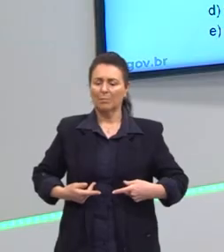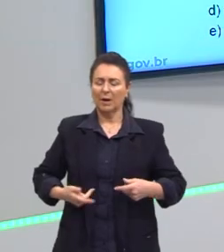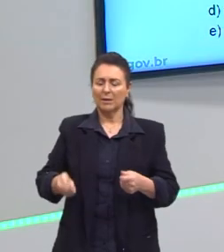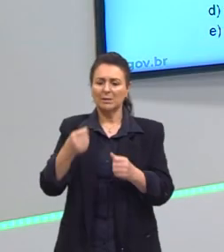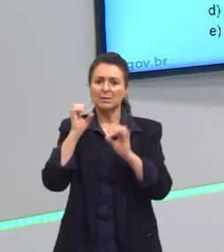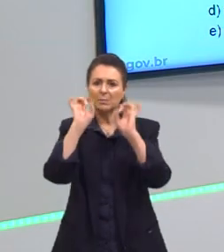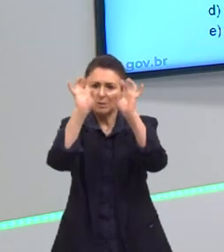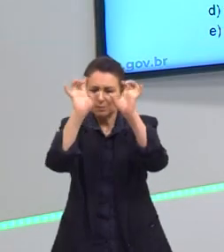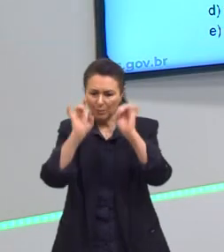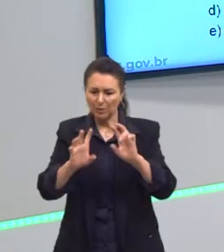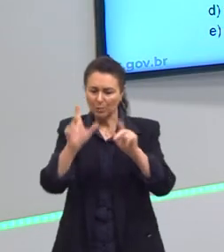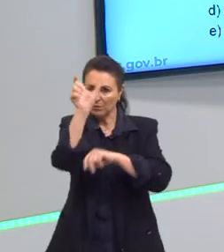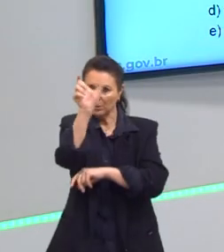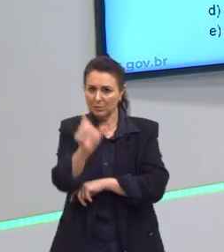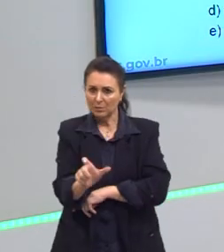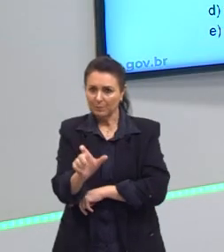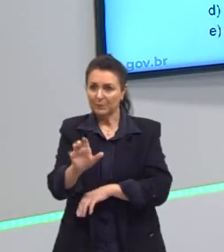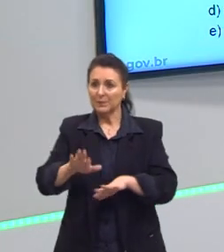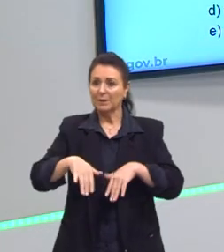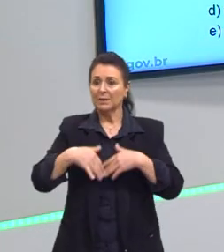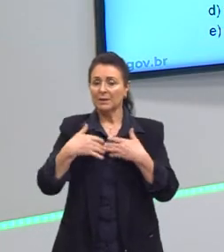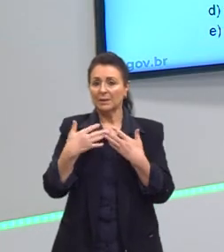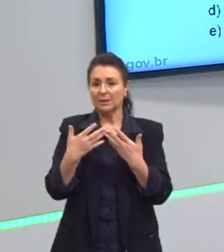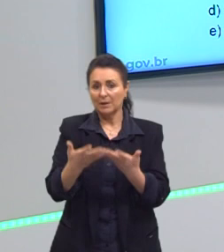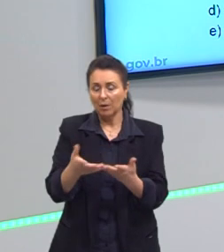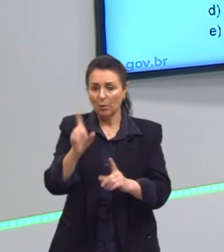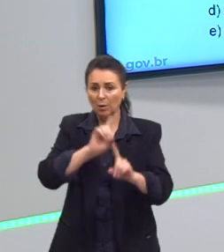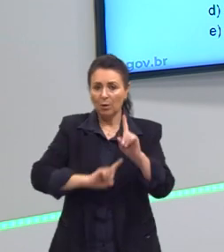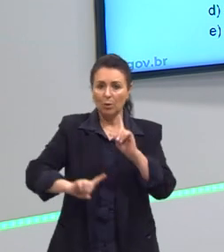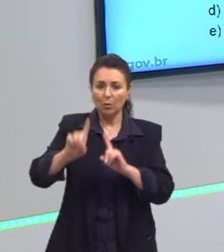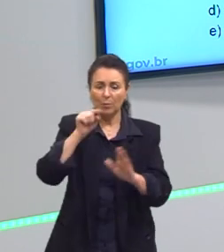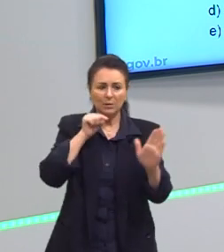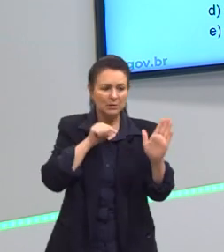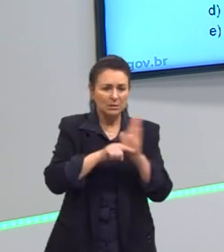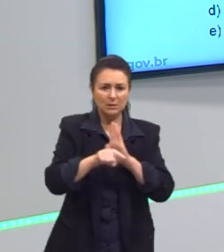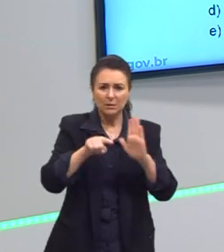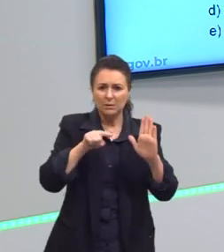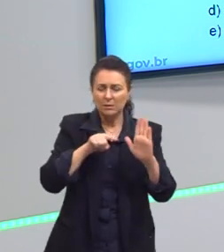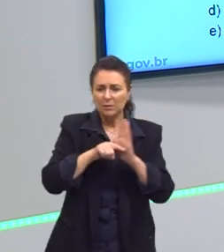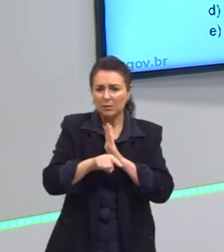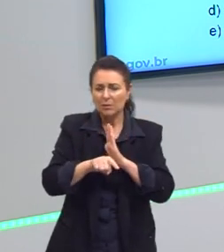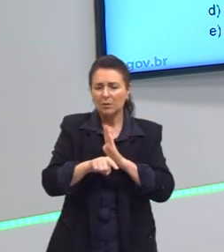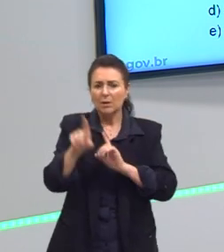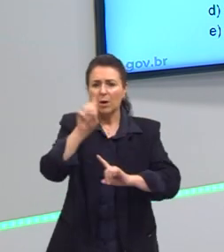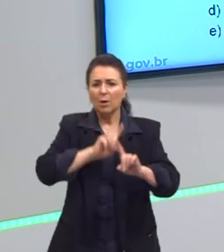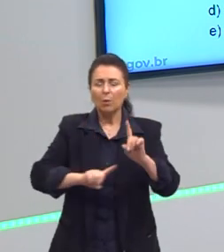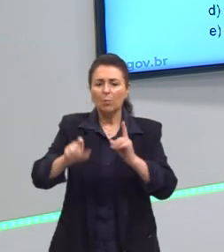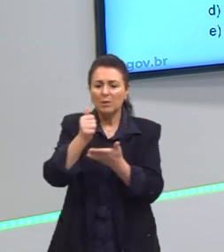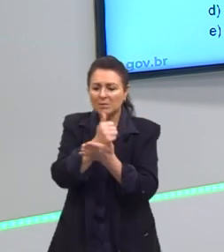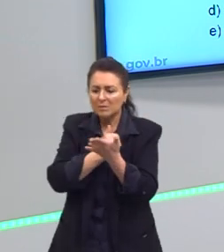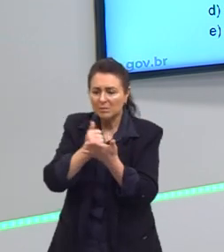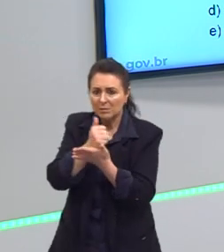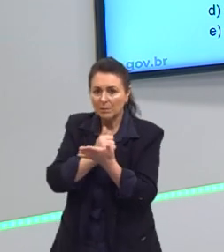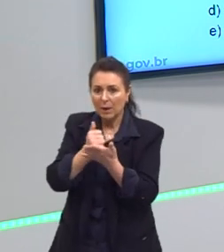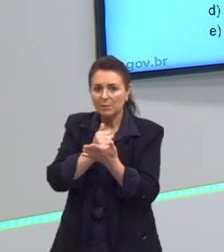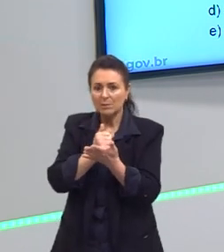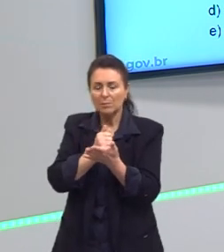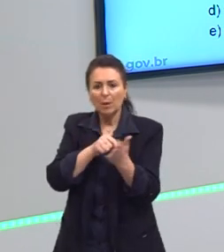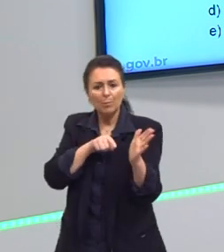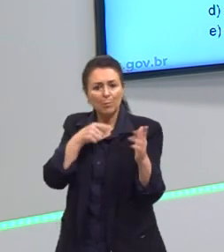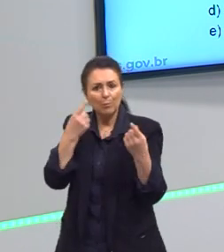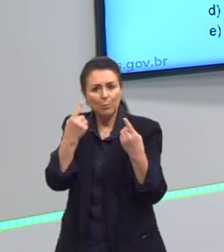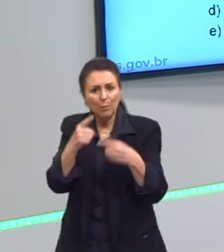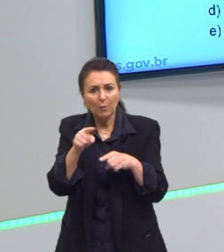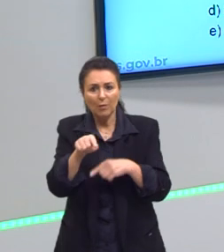humanização. Certo? Aí está, portanto, algumas questões, alguns fundamentos para instigar você a